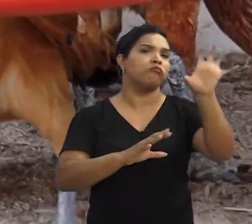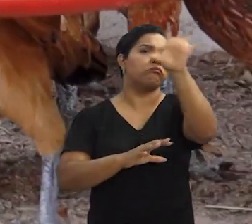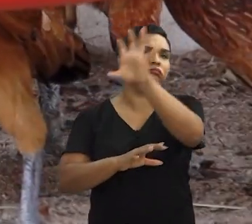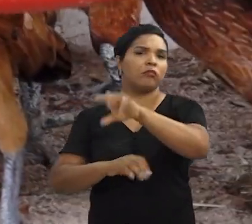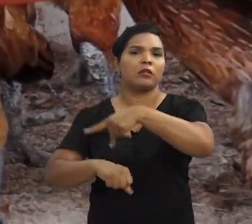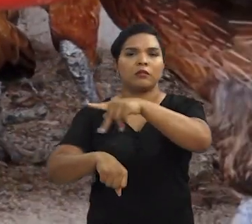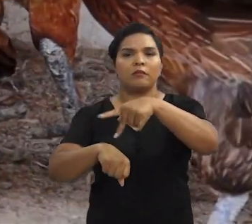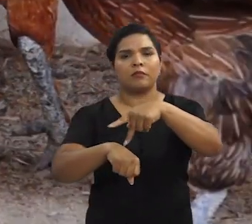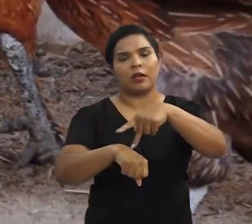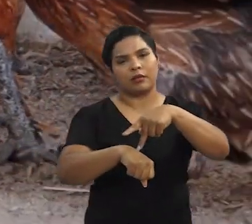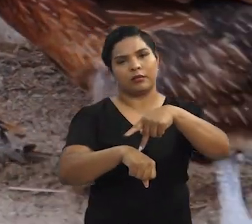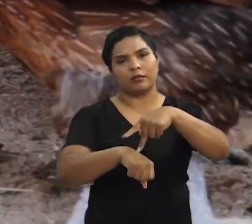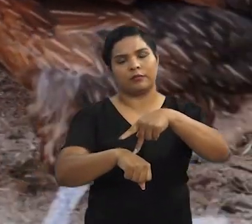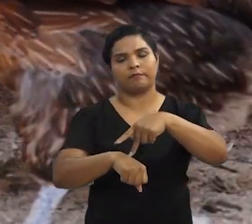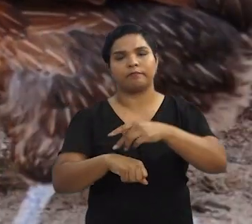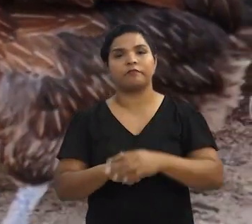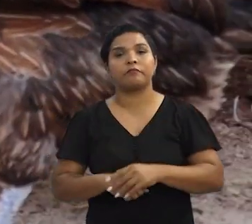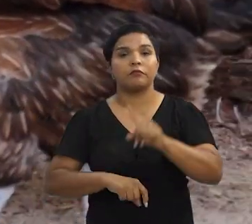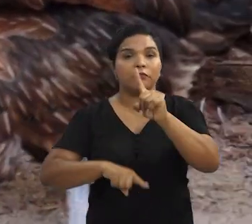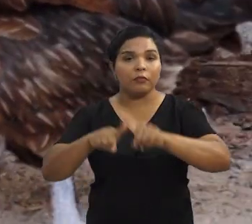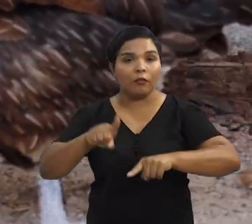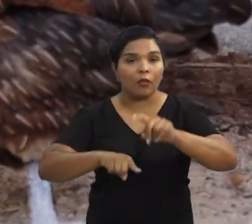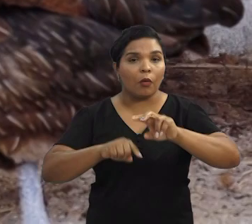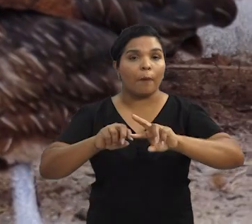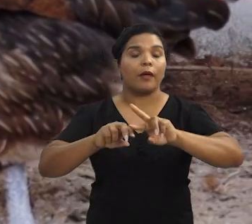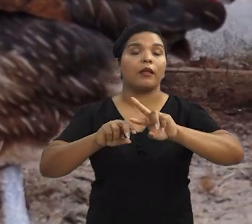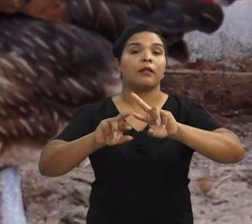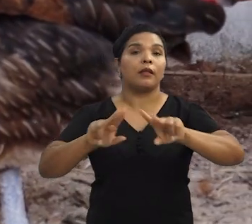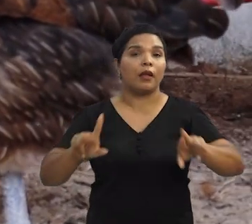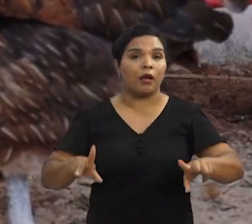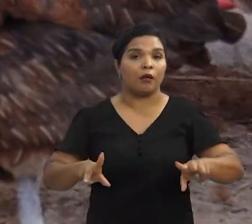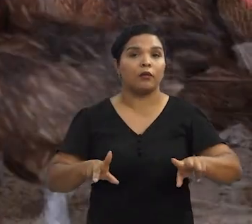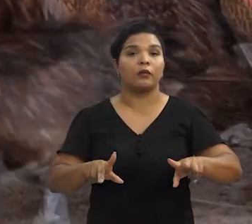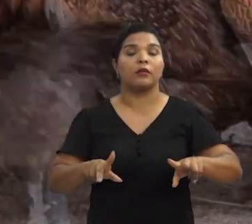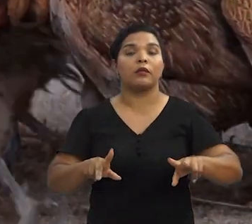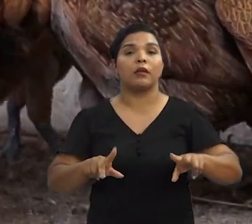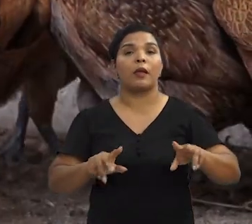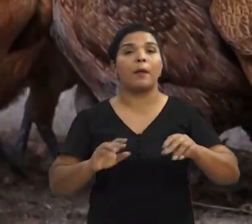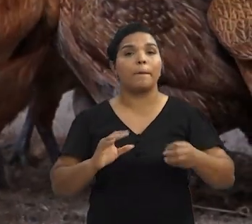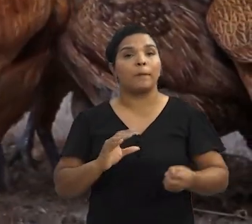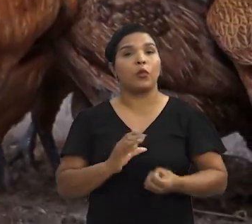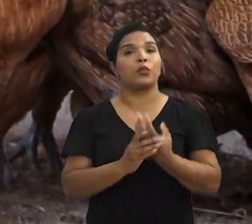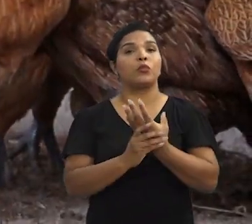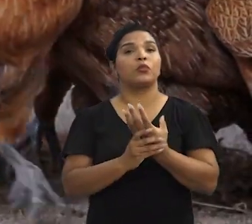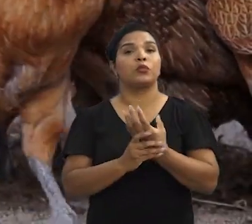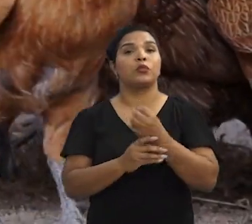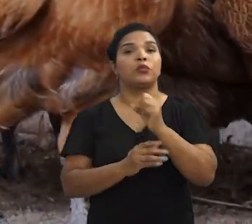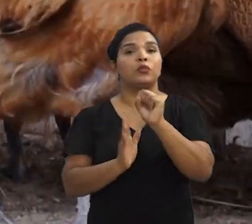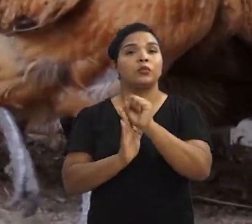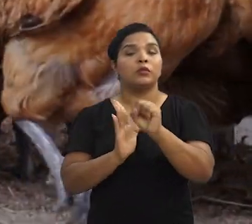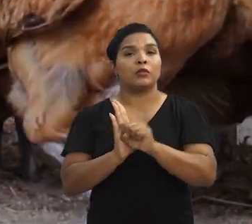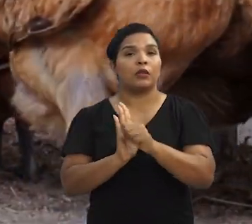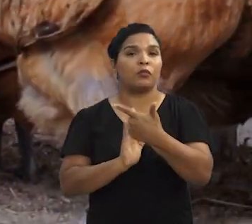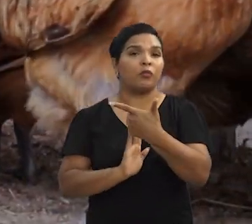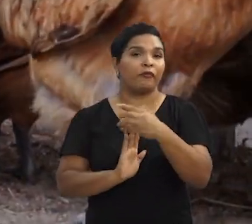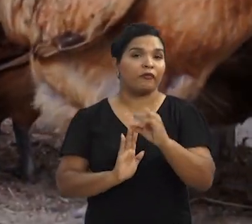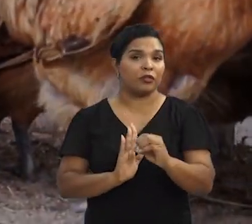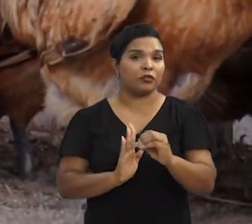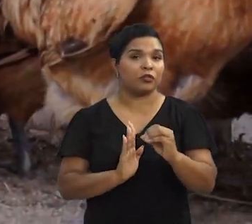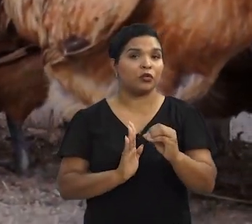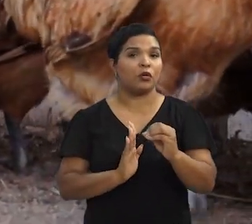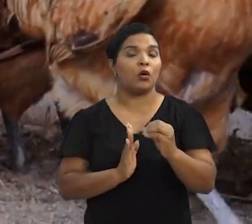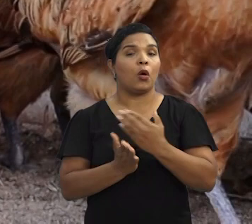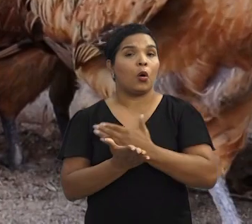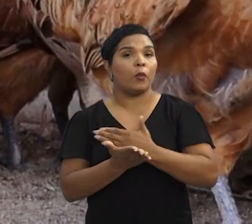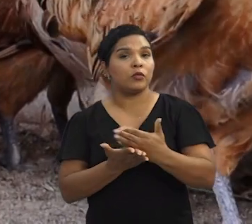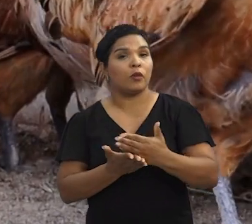Ibérica, África e Ásia durante o processo de colonização. O material que nós temos de um modo geral é oriundo de fora. No século XX se importou muita